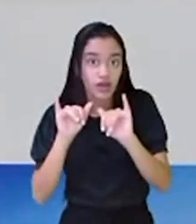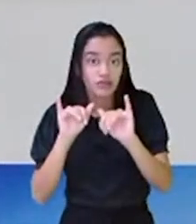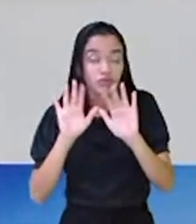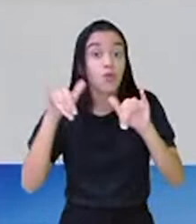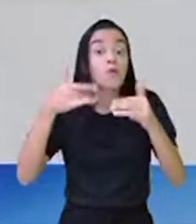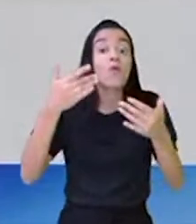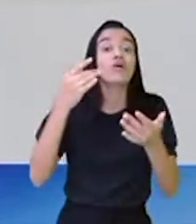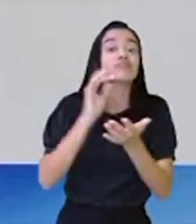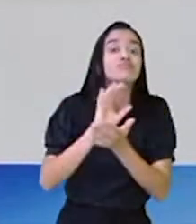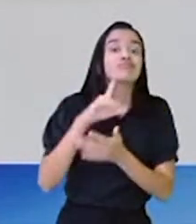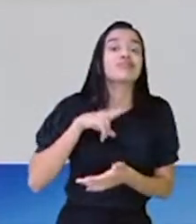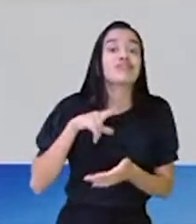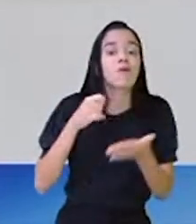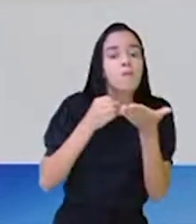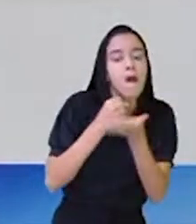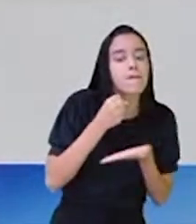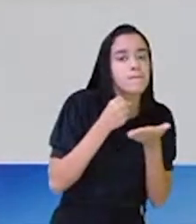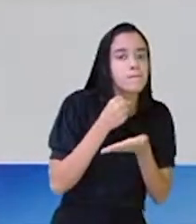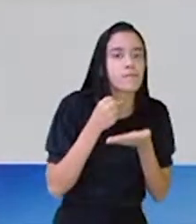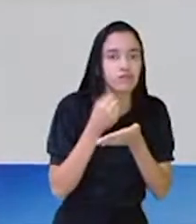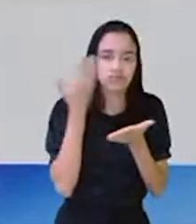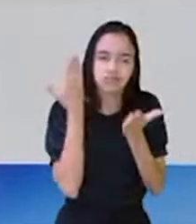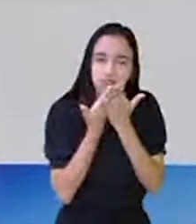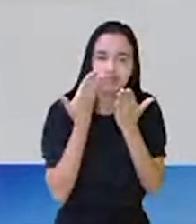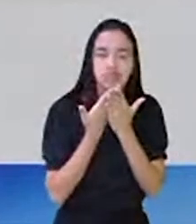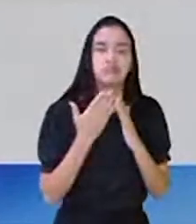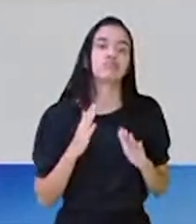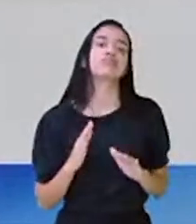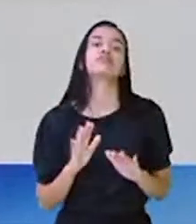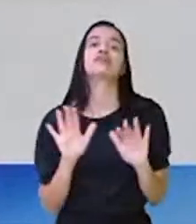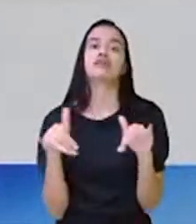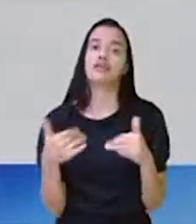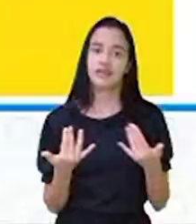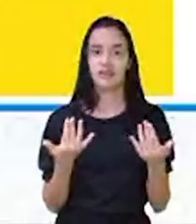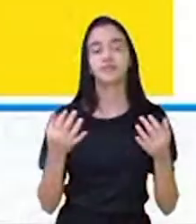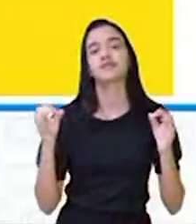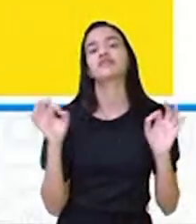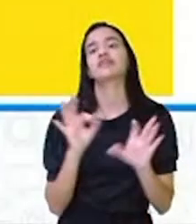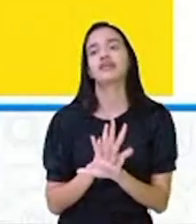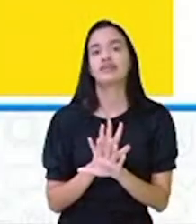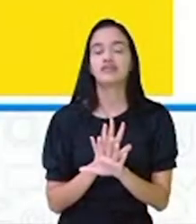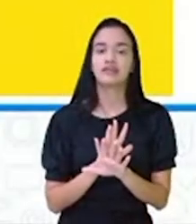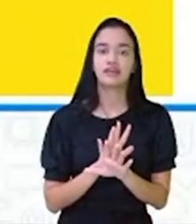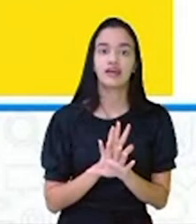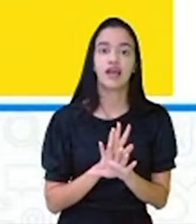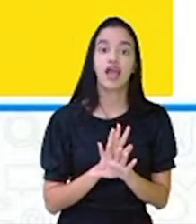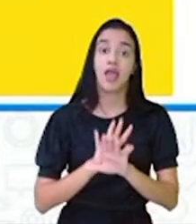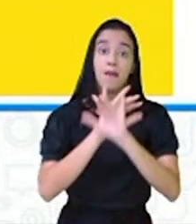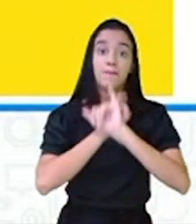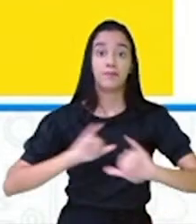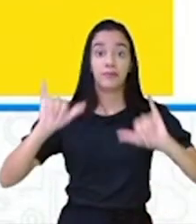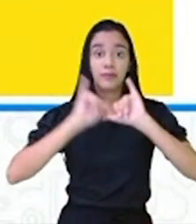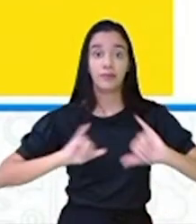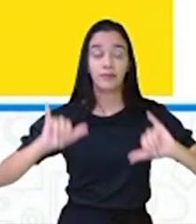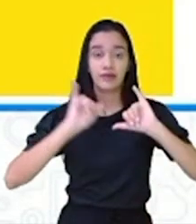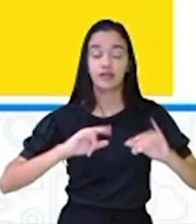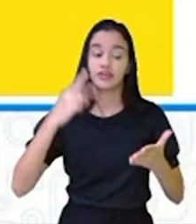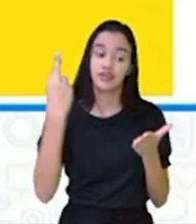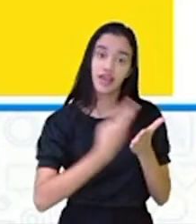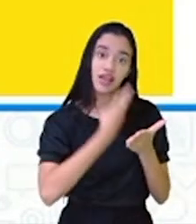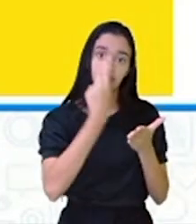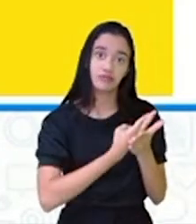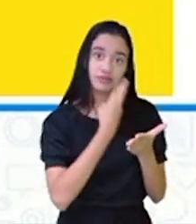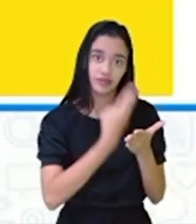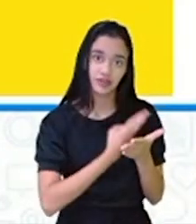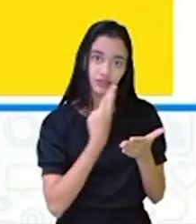que realmente tiver uma base de estudo. E, por fim, eles são publicados em revistas de